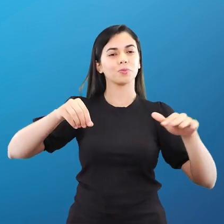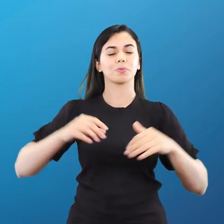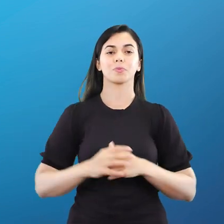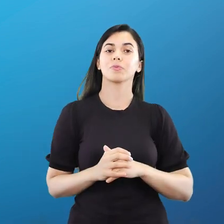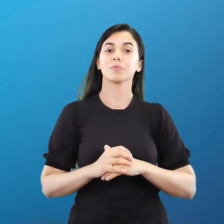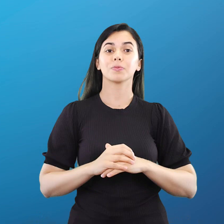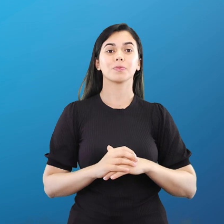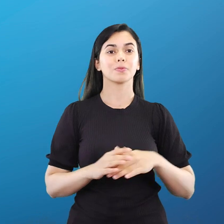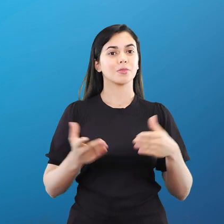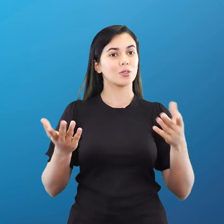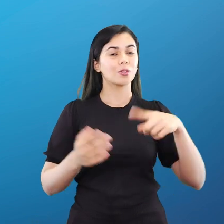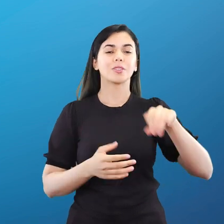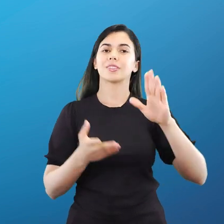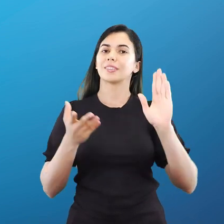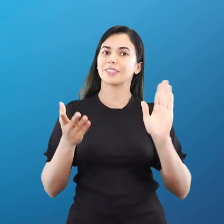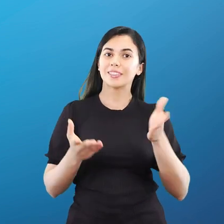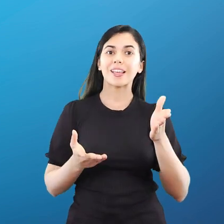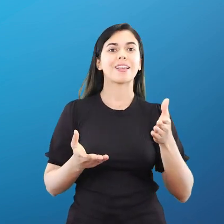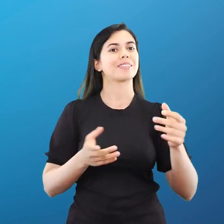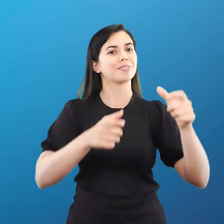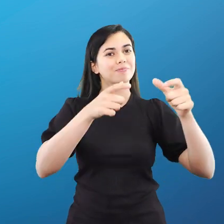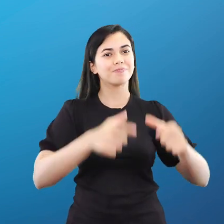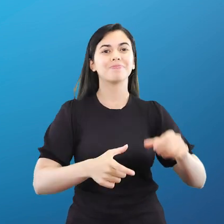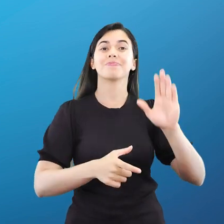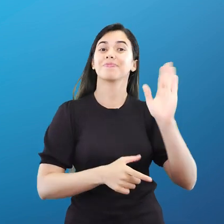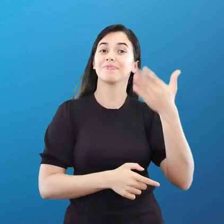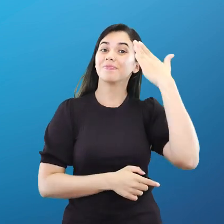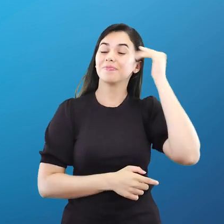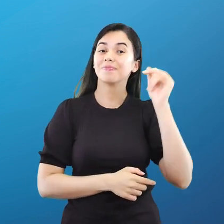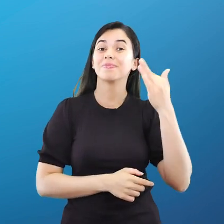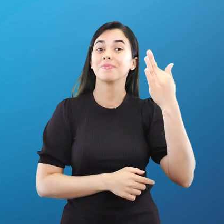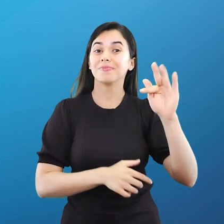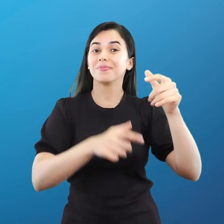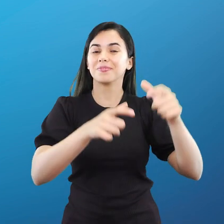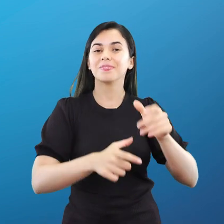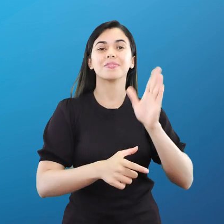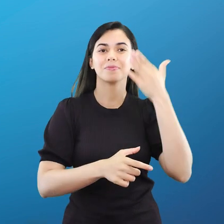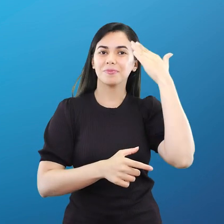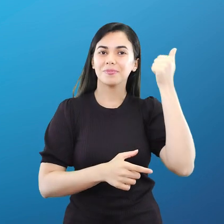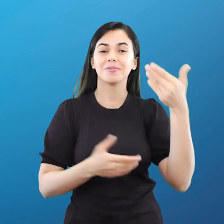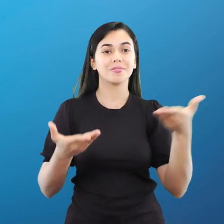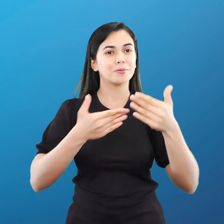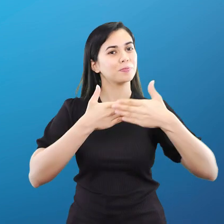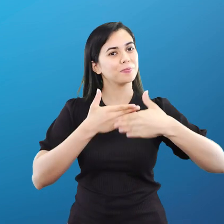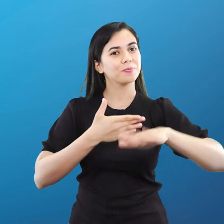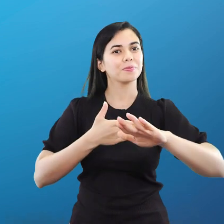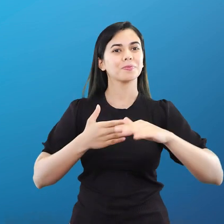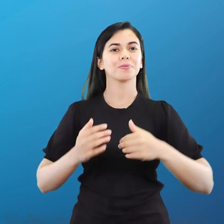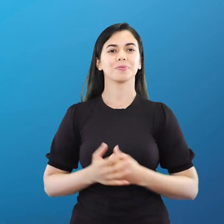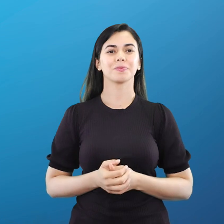Então, já nos localizamos, já sei onde é a França, vamos seguir para o nosso rolê.